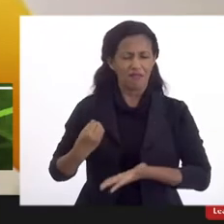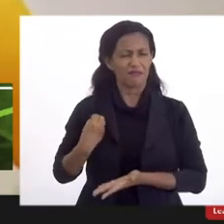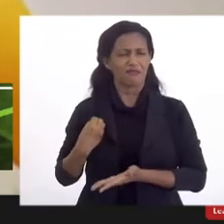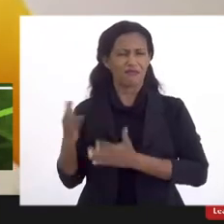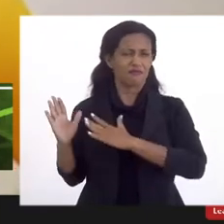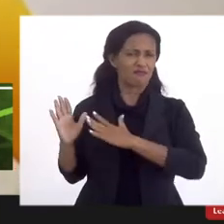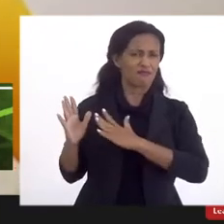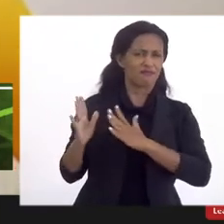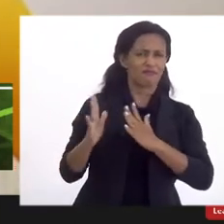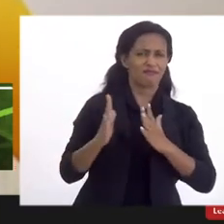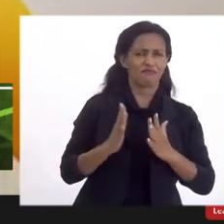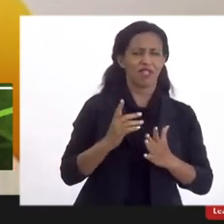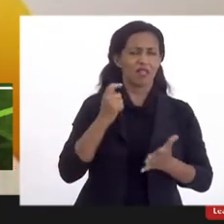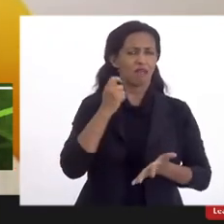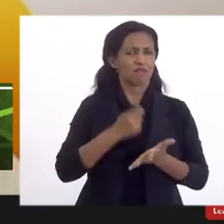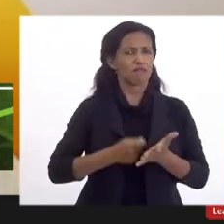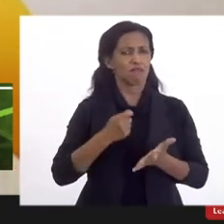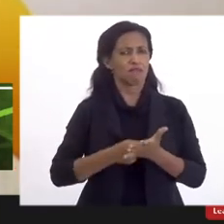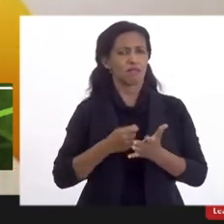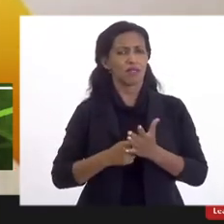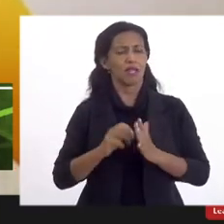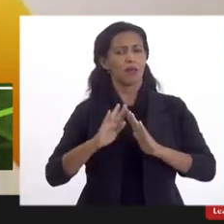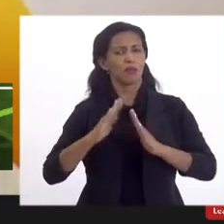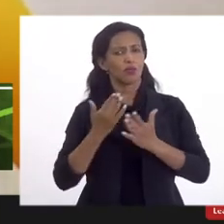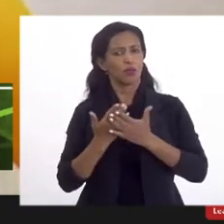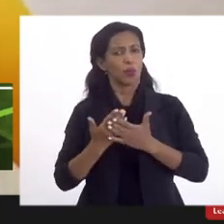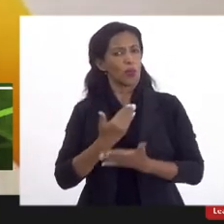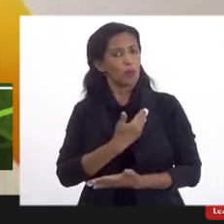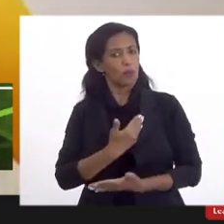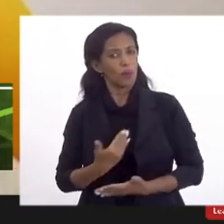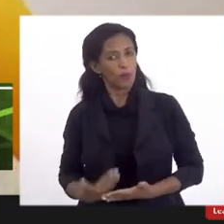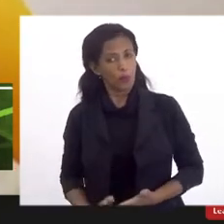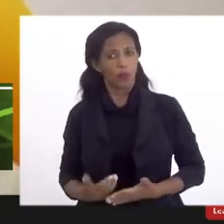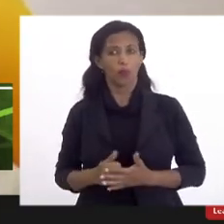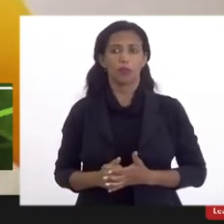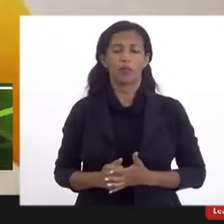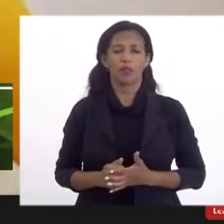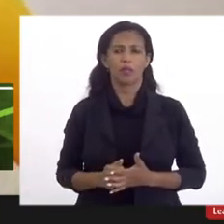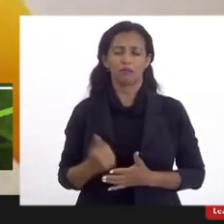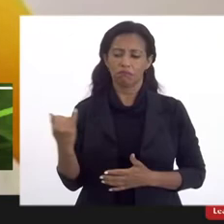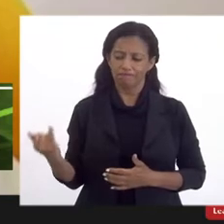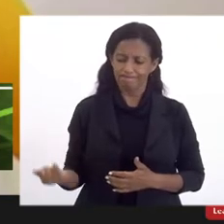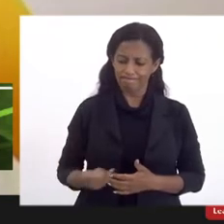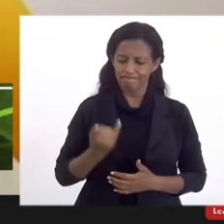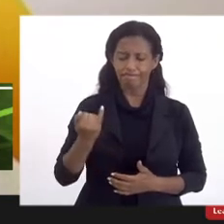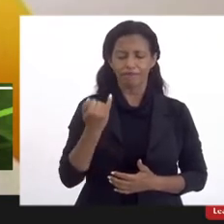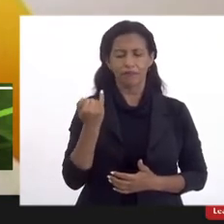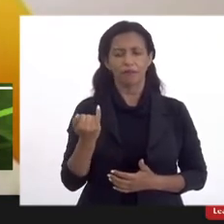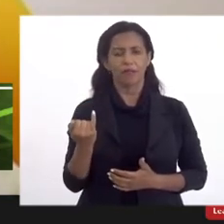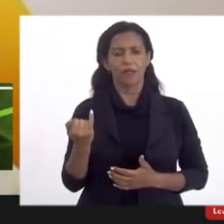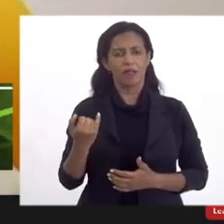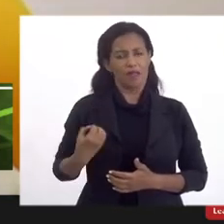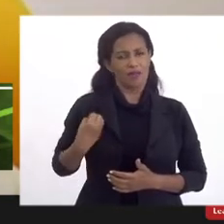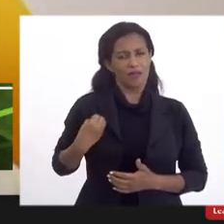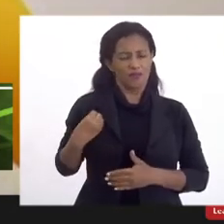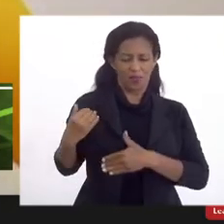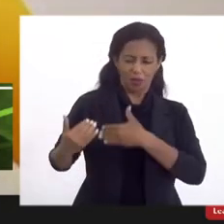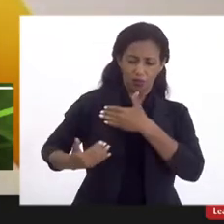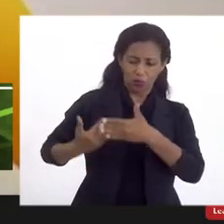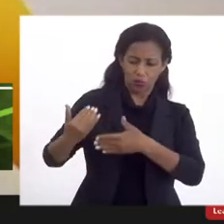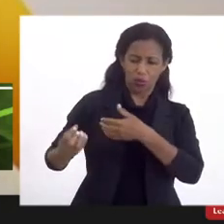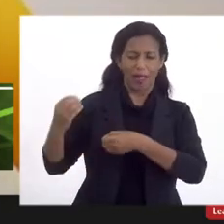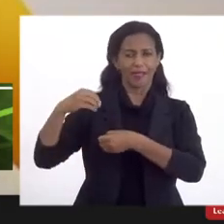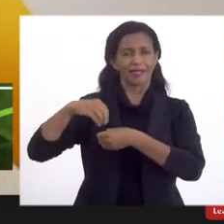a defender e a militar pela escola pública, como é relevante, trajetória no campo da